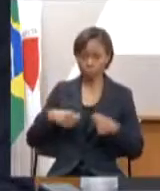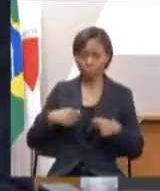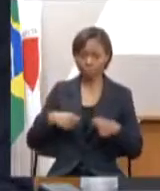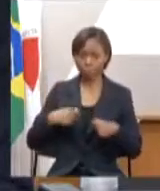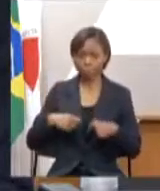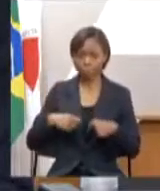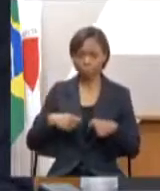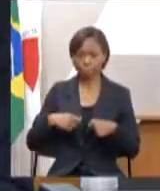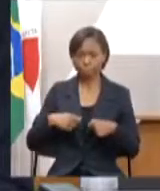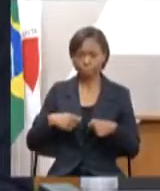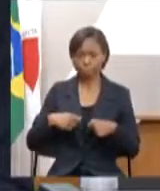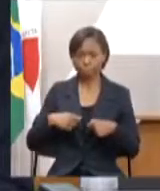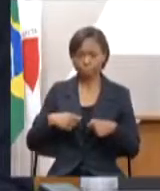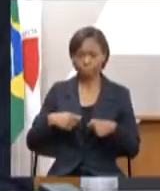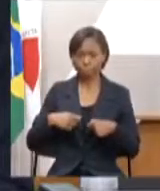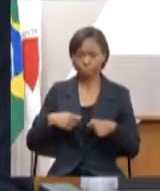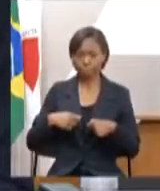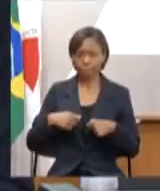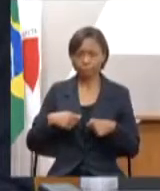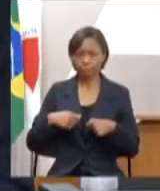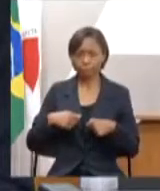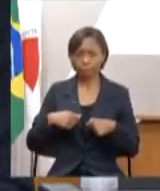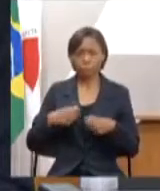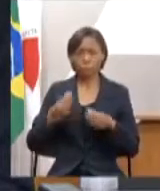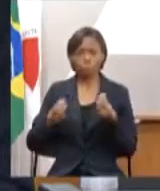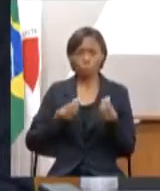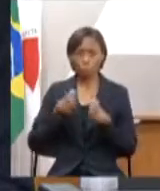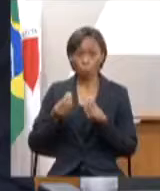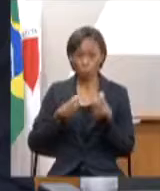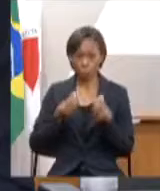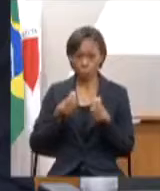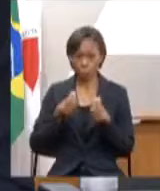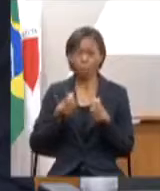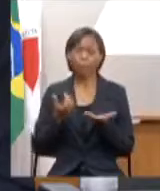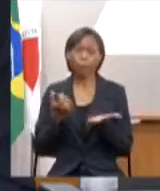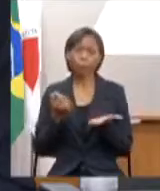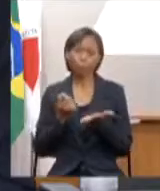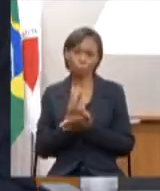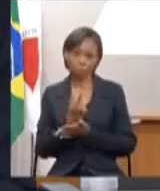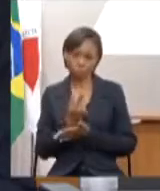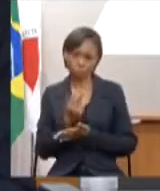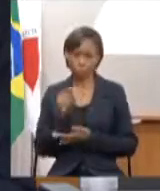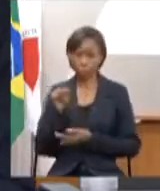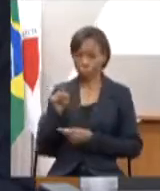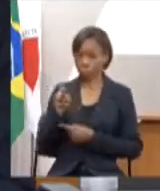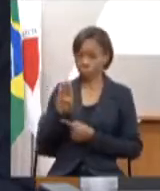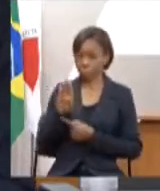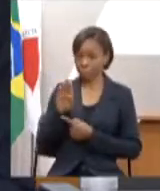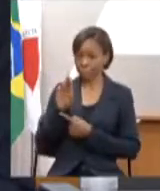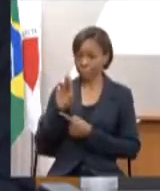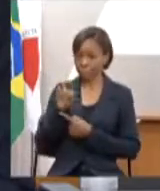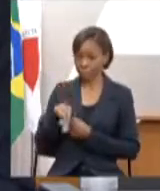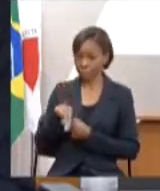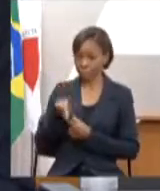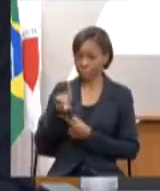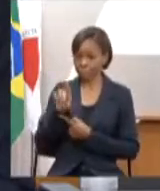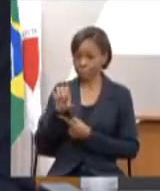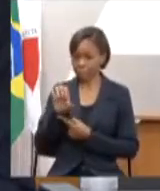da compra por parte do BNDES de uma participação